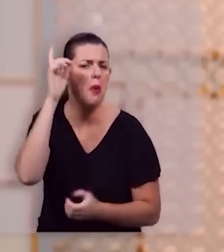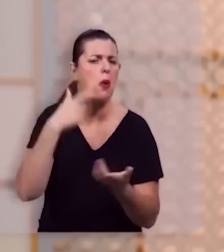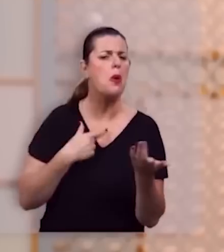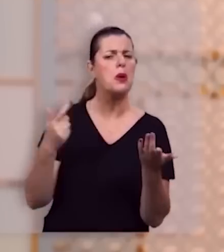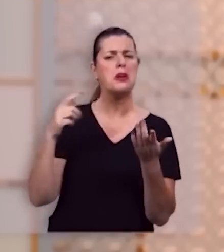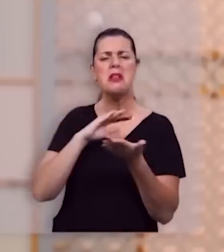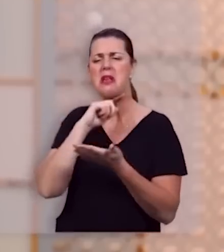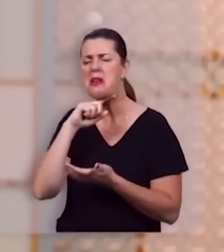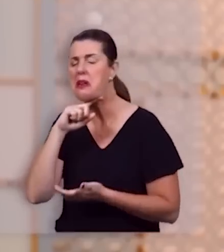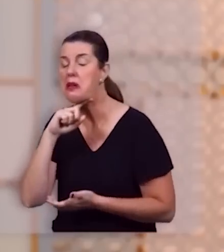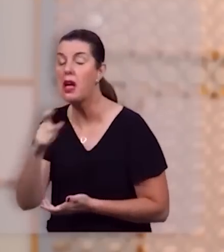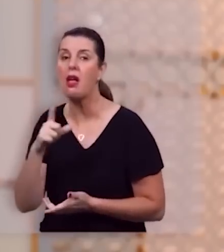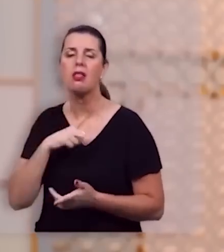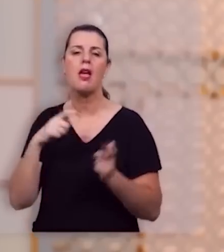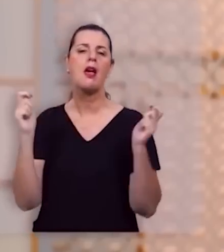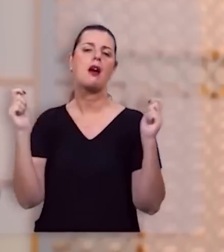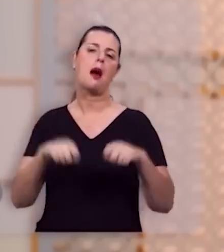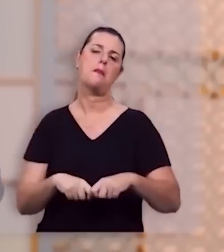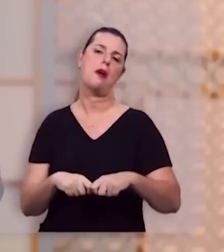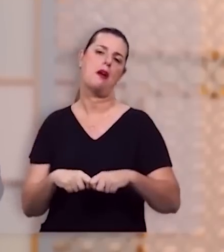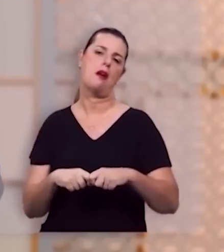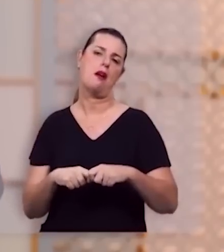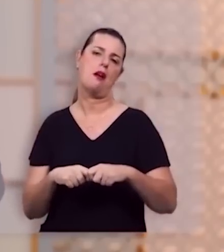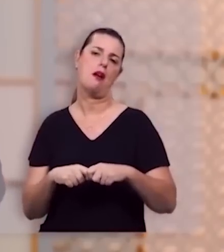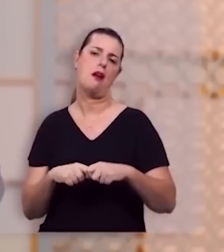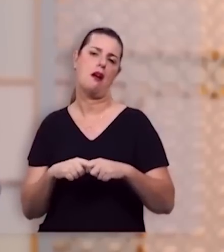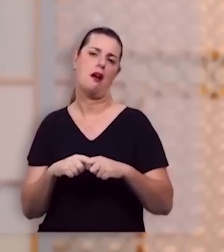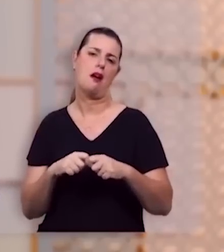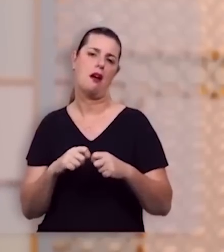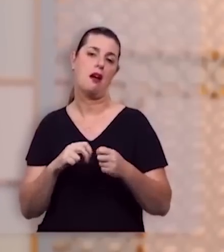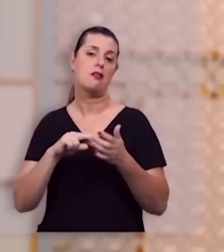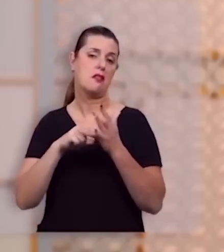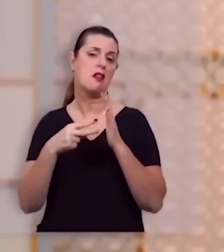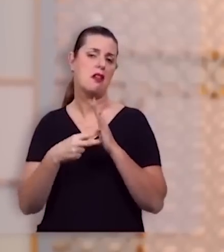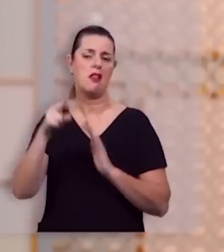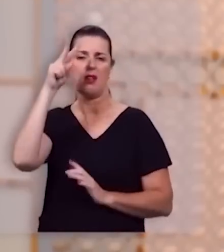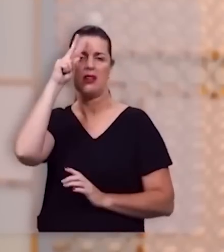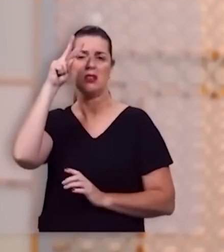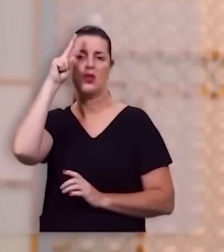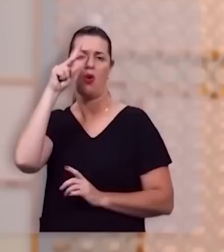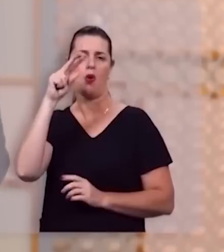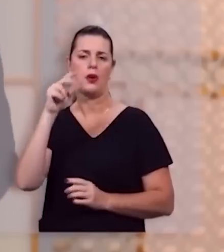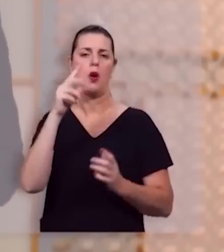tinhoso que seja, tem a capacidade de dar sentido à história da humanidade.